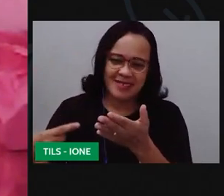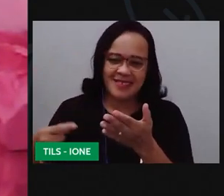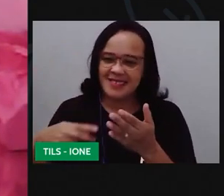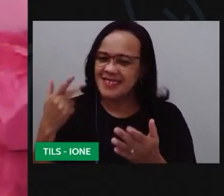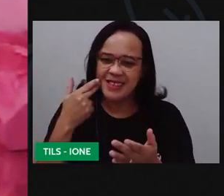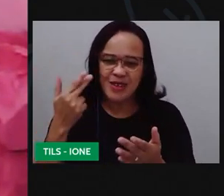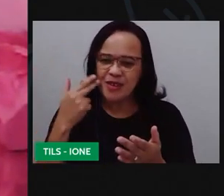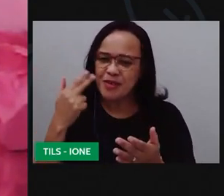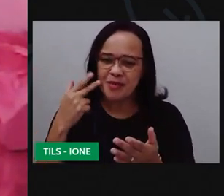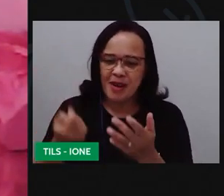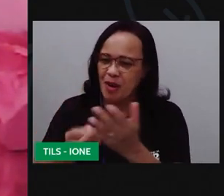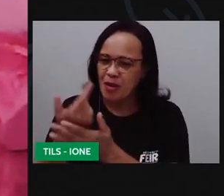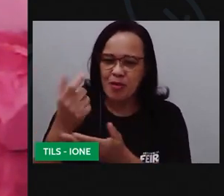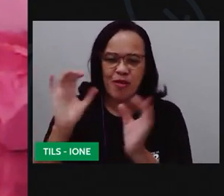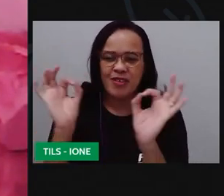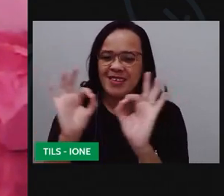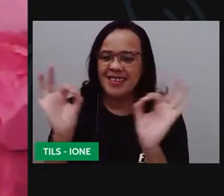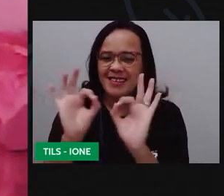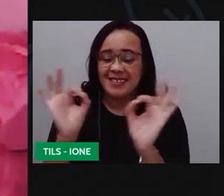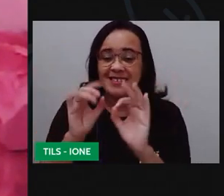passei a colinha ó